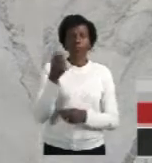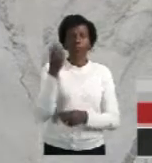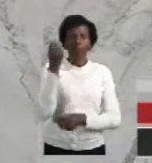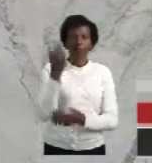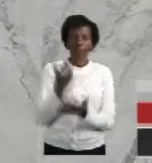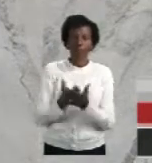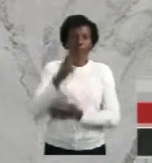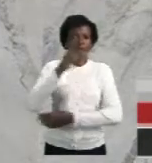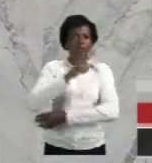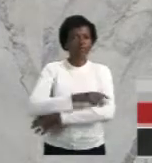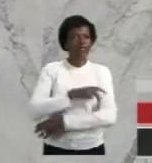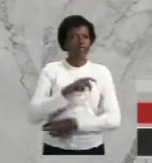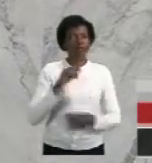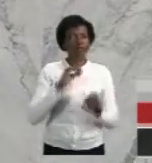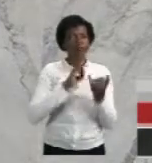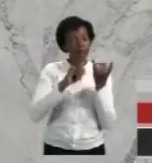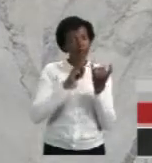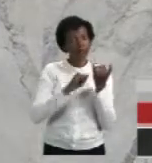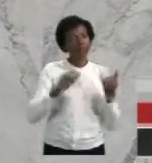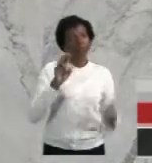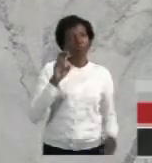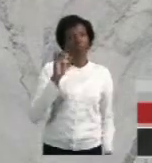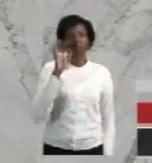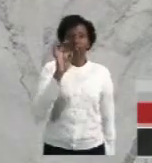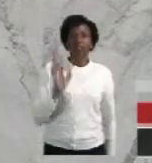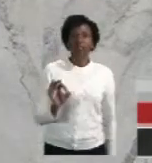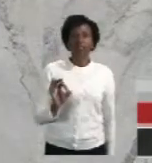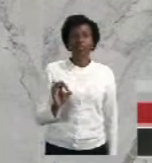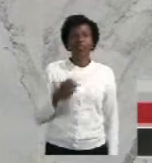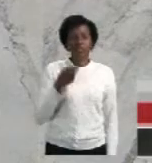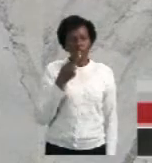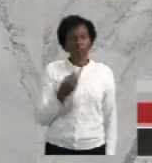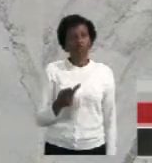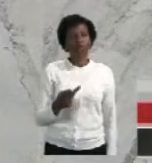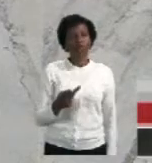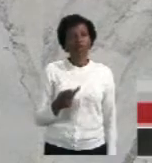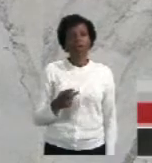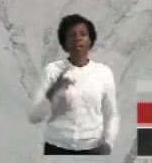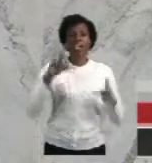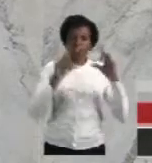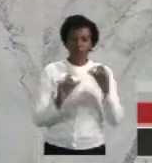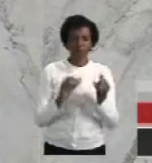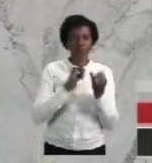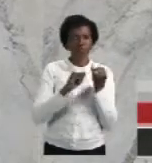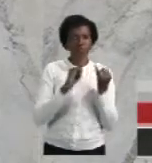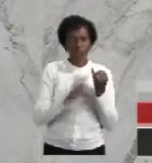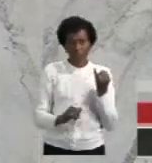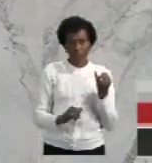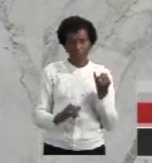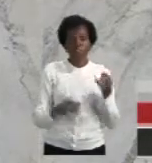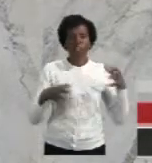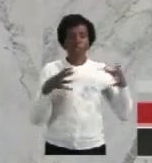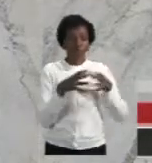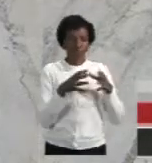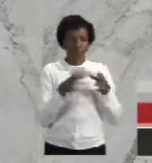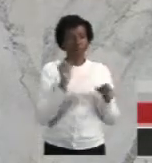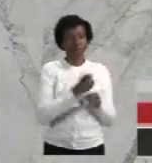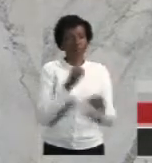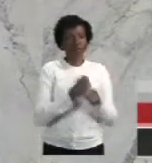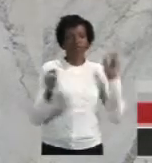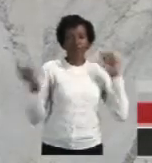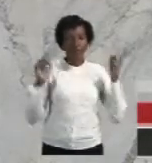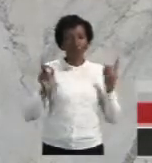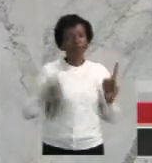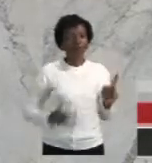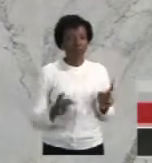que eu vou falar uma coisa para o senhor, mesmo baixando em 50%, as concessionárias continuarão lucrando. Não vão